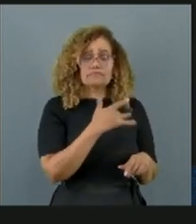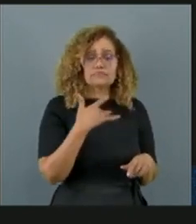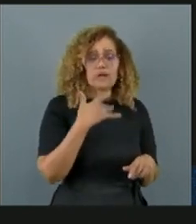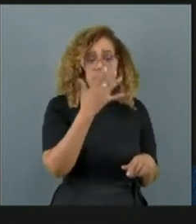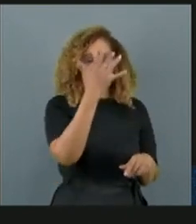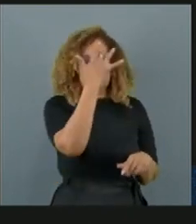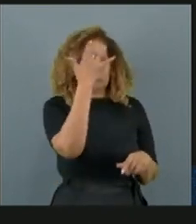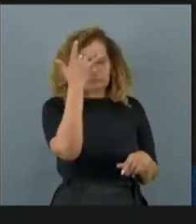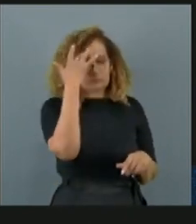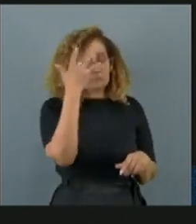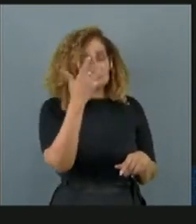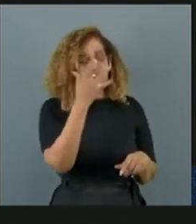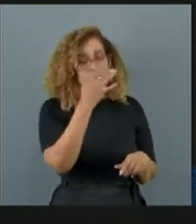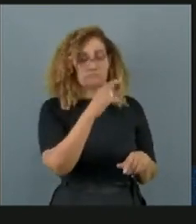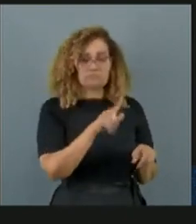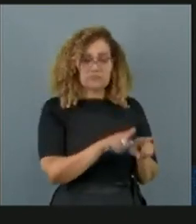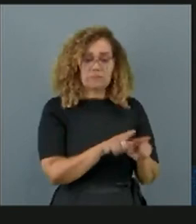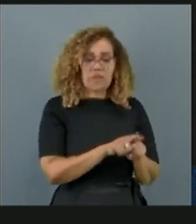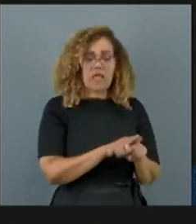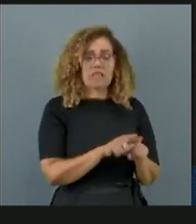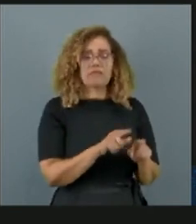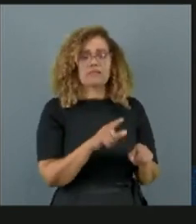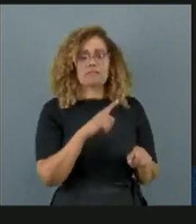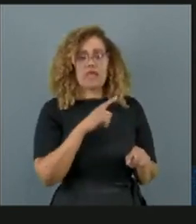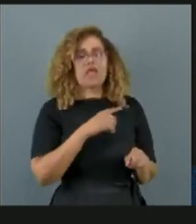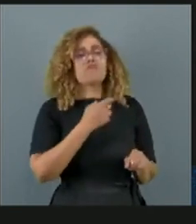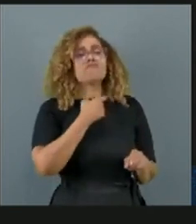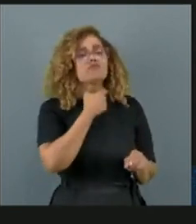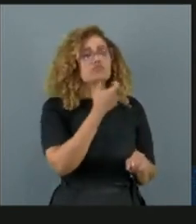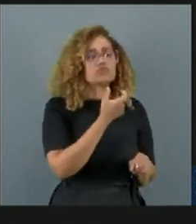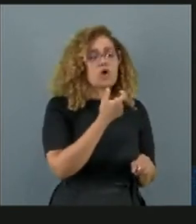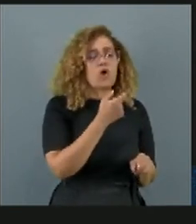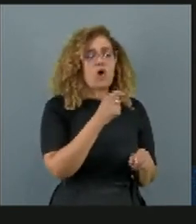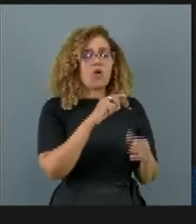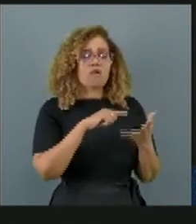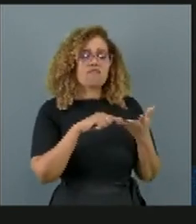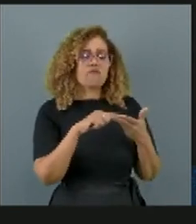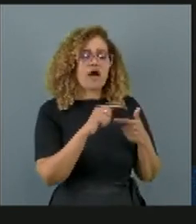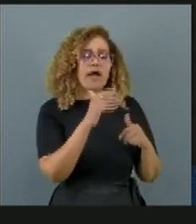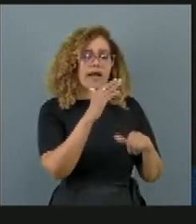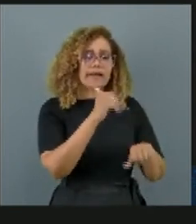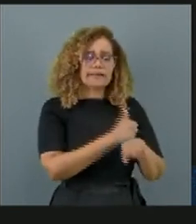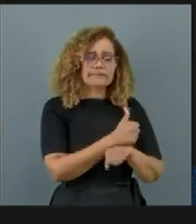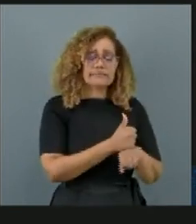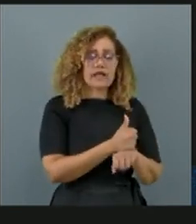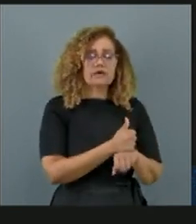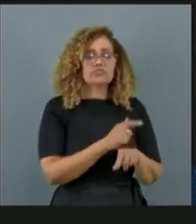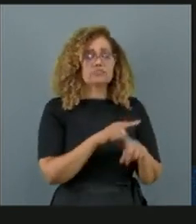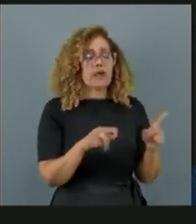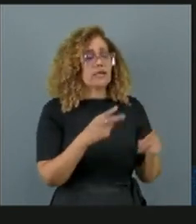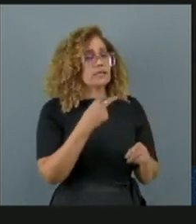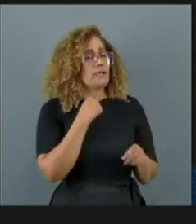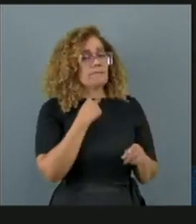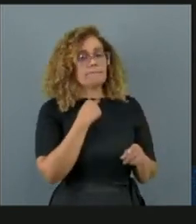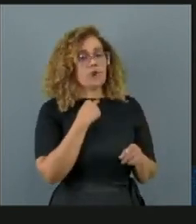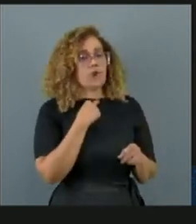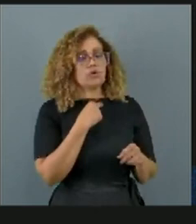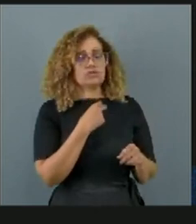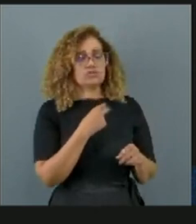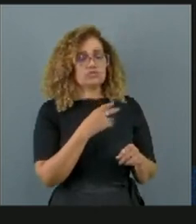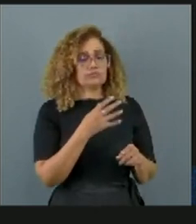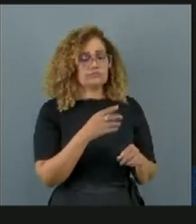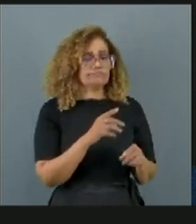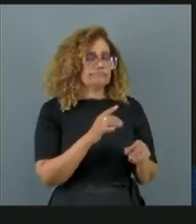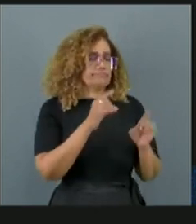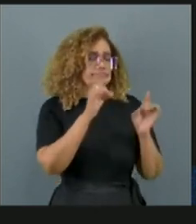psicólogos, assistentes sociais, fonoaudiólogos. Mas jamais pode negar, assim como ninguém nega na campanha Outubro Rosa,